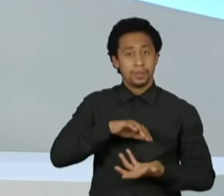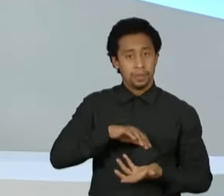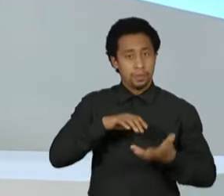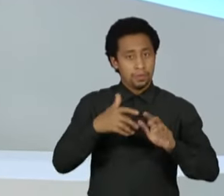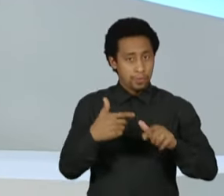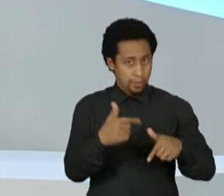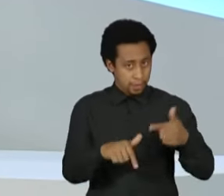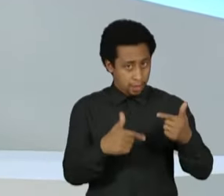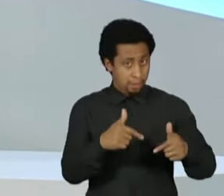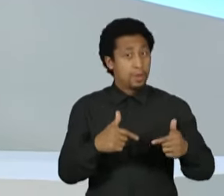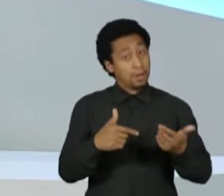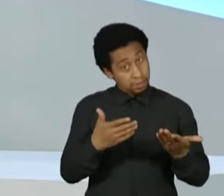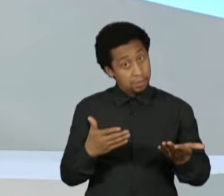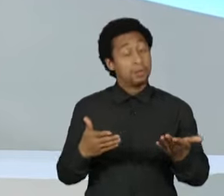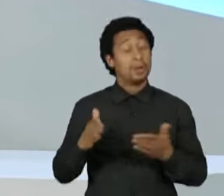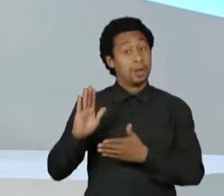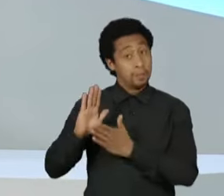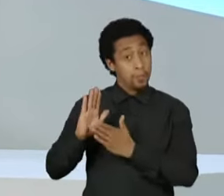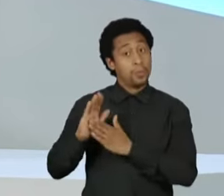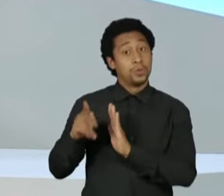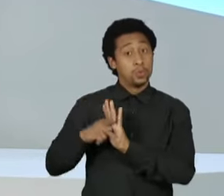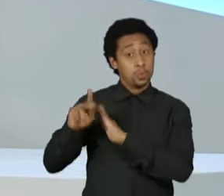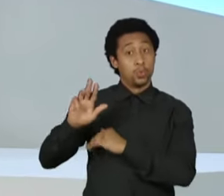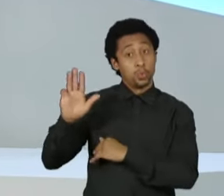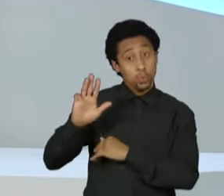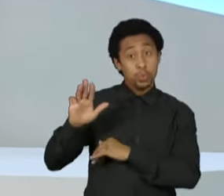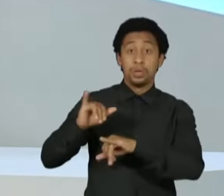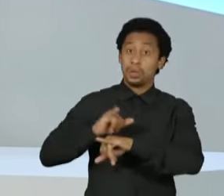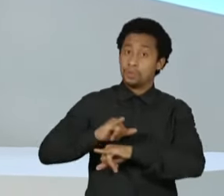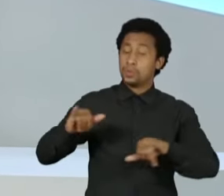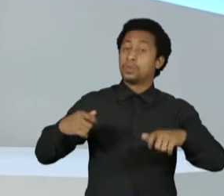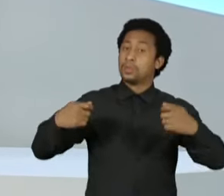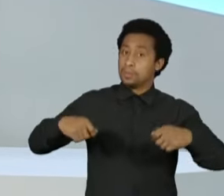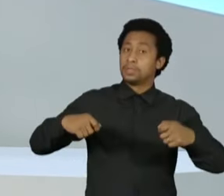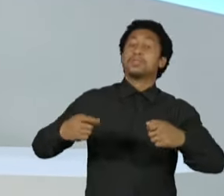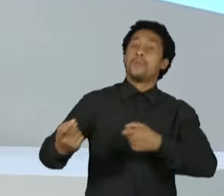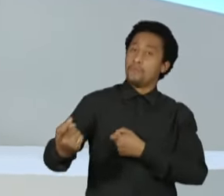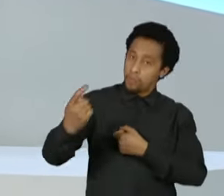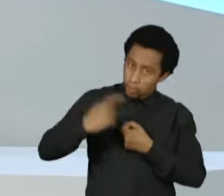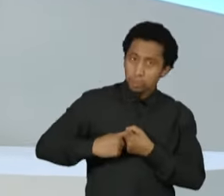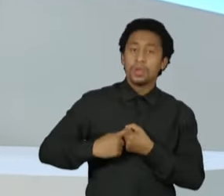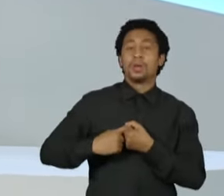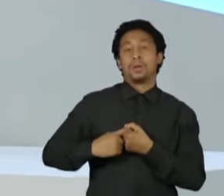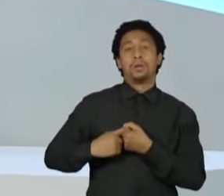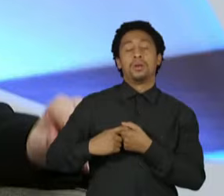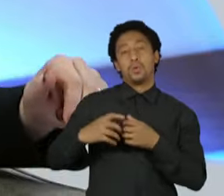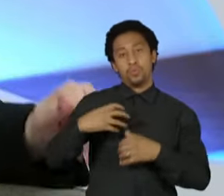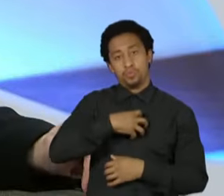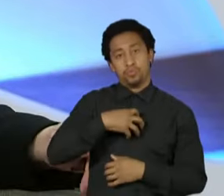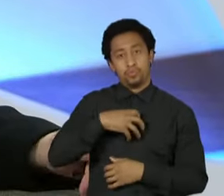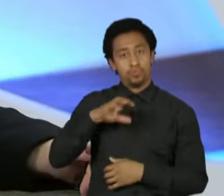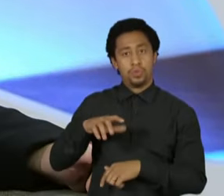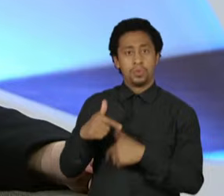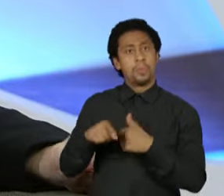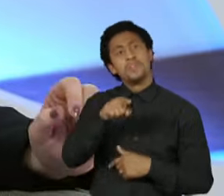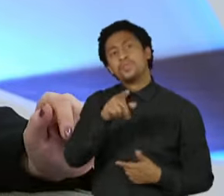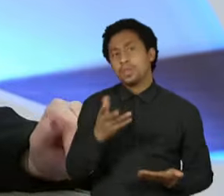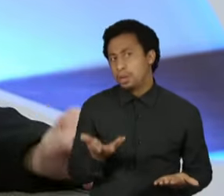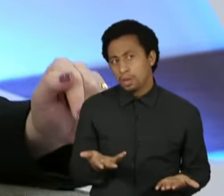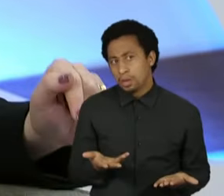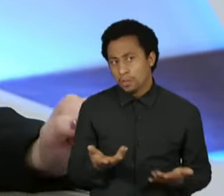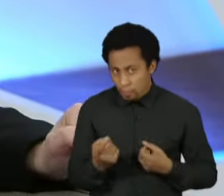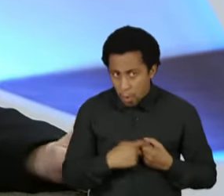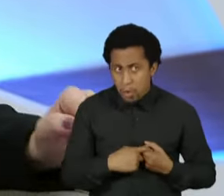bandeiras do ex-presidente Lula, que está liderando as pesquisas, que fala inclusive que deve reverter caso ele seja eleito. A senhora não reverteria. Nós temos que aprimorar,